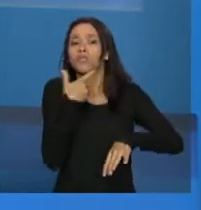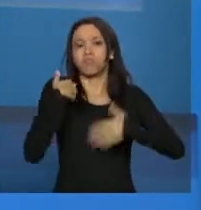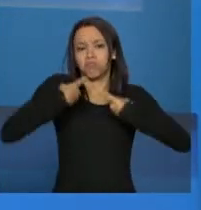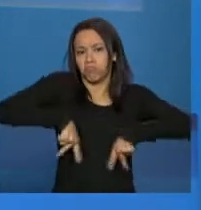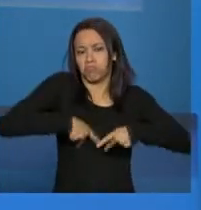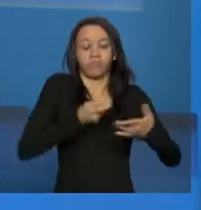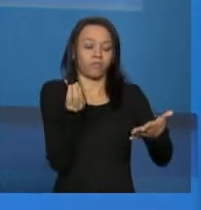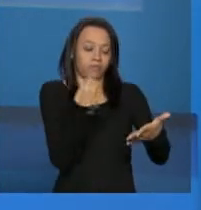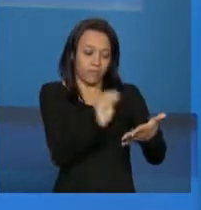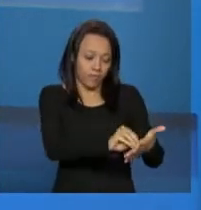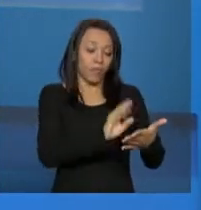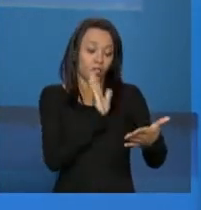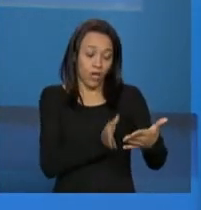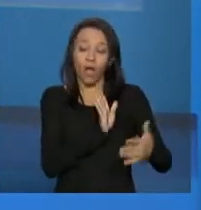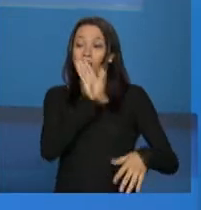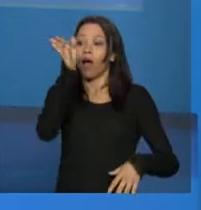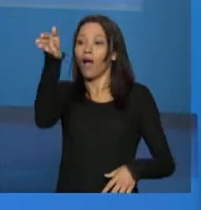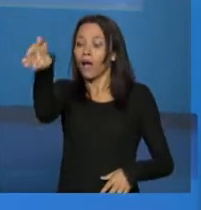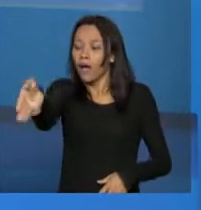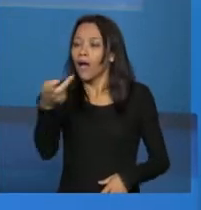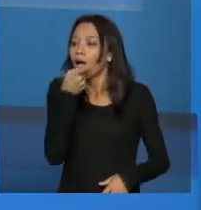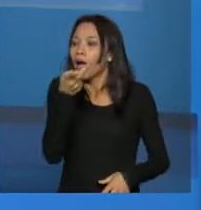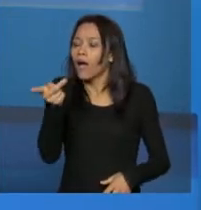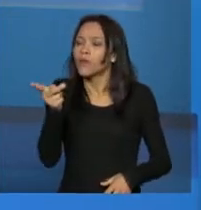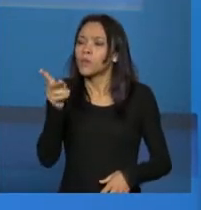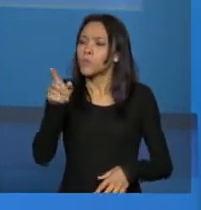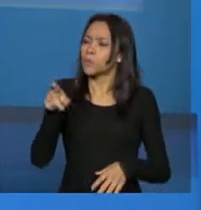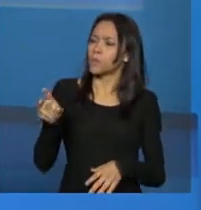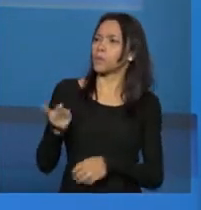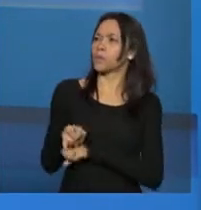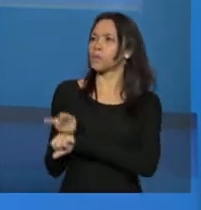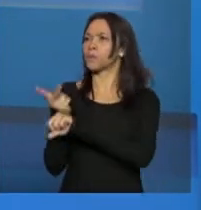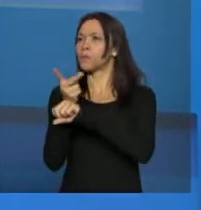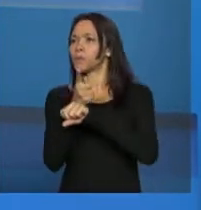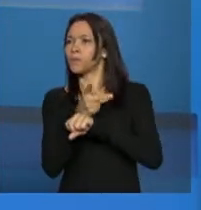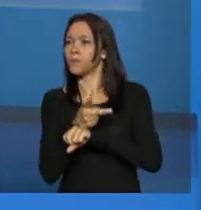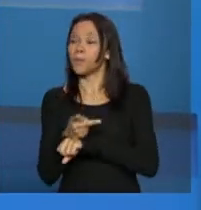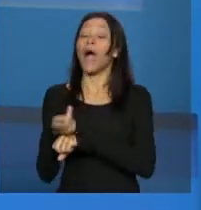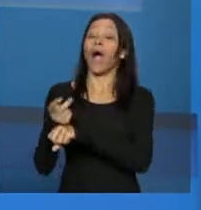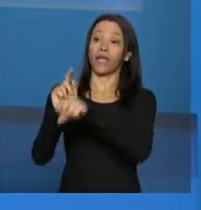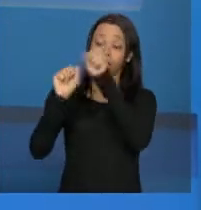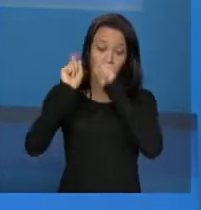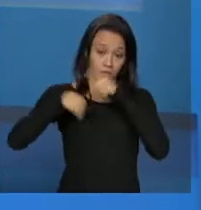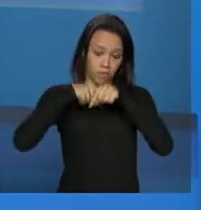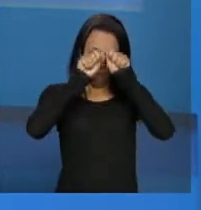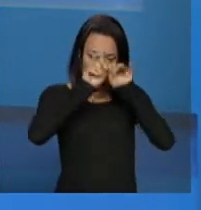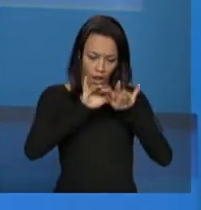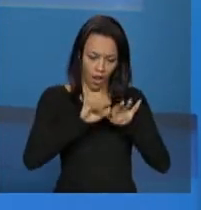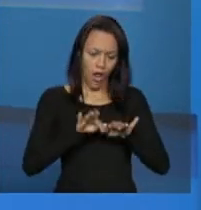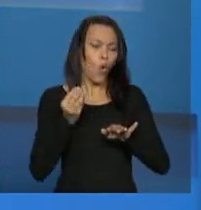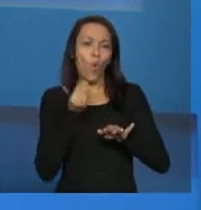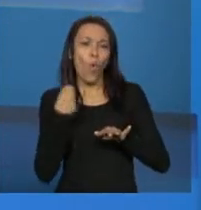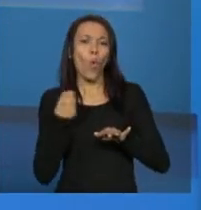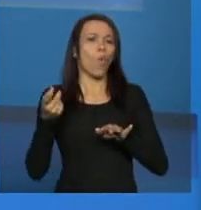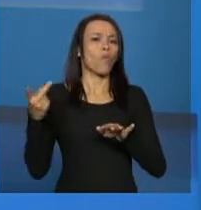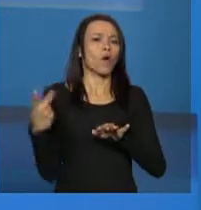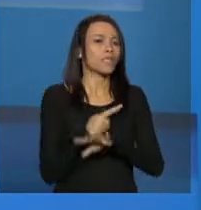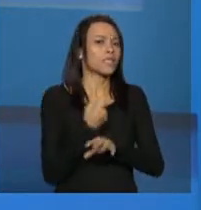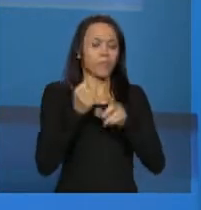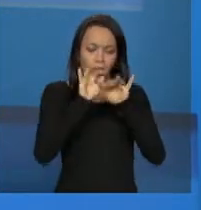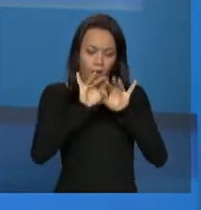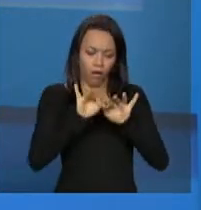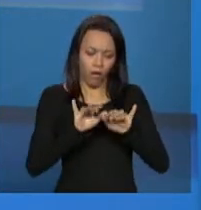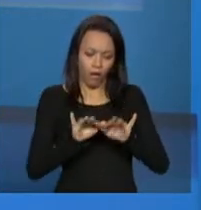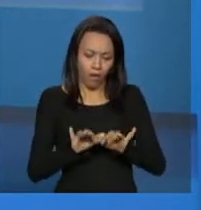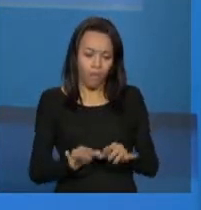Feita essa visita, ele lança um parecer de visitas no sistema, relatando como foi essa visita, como foi essa coleta de dados. Preenchidas essas